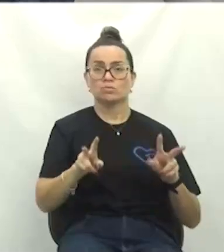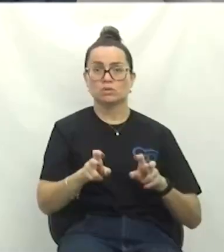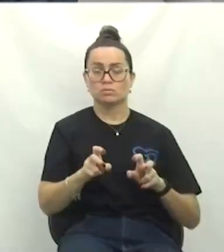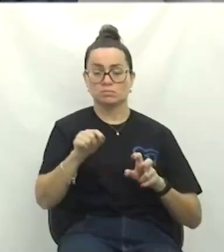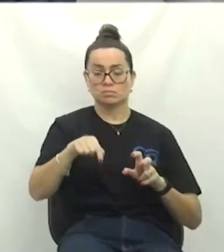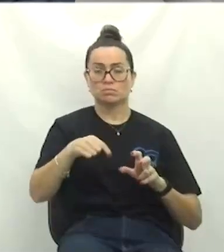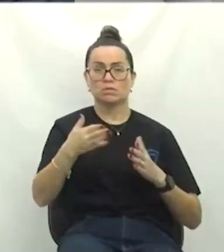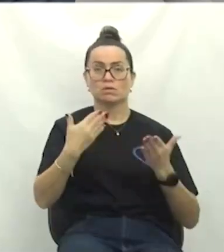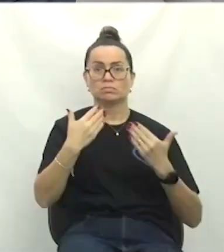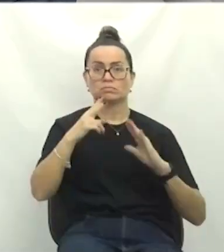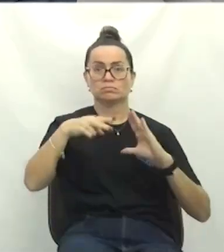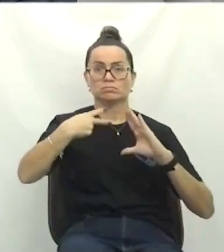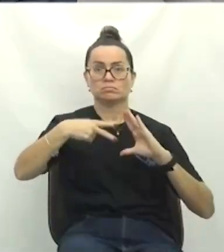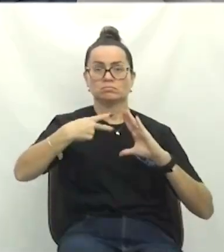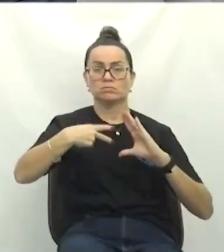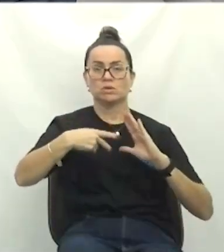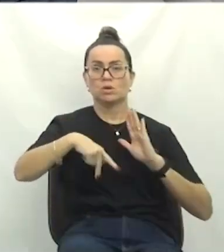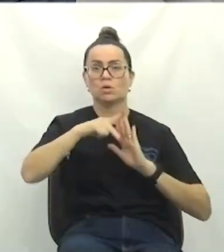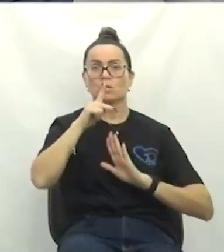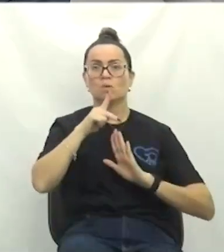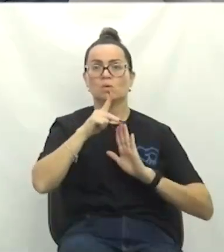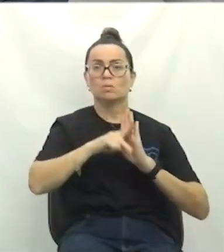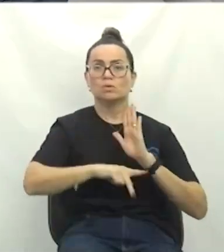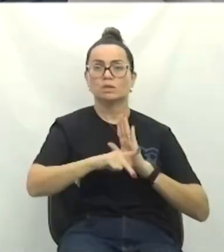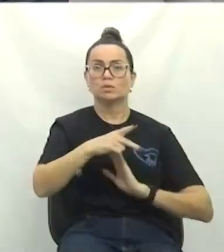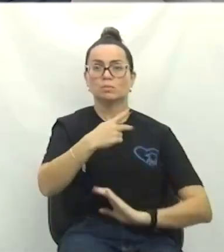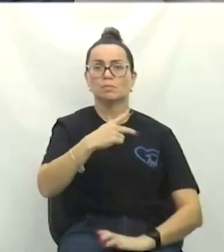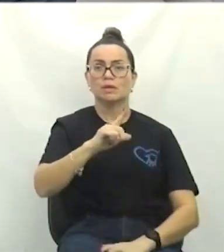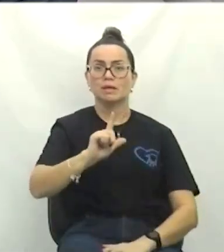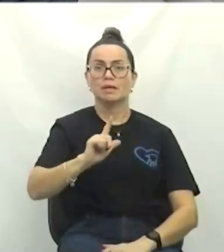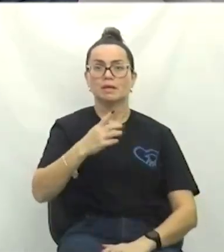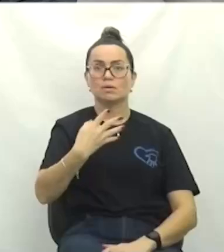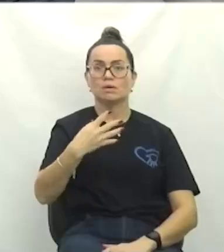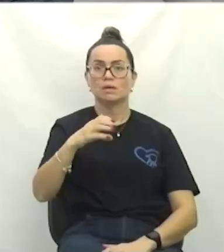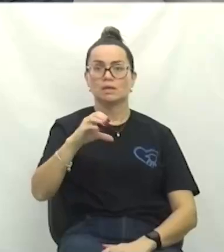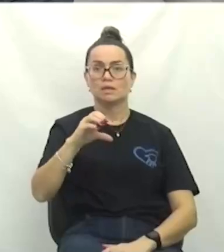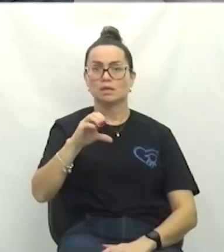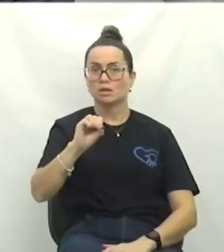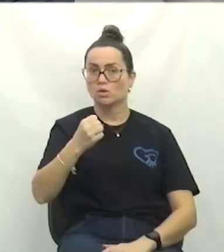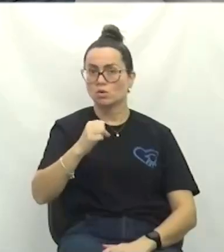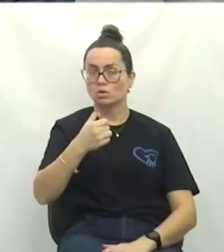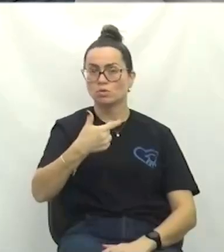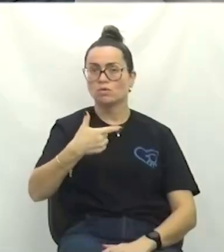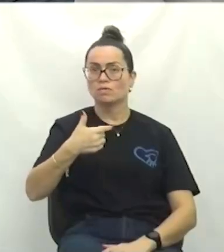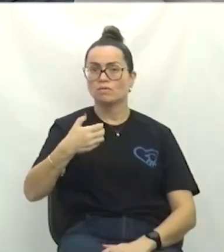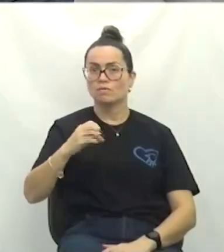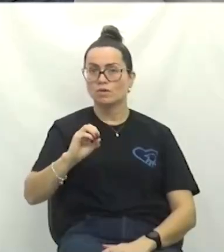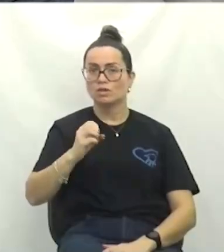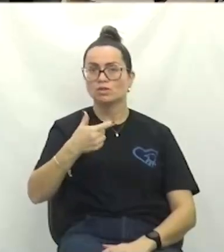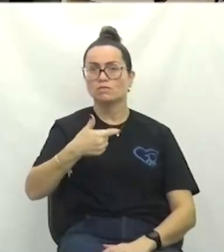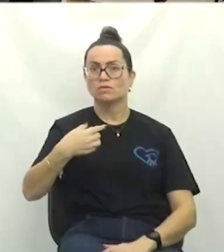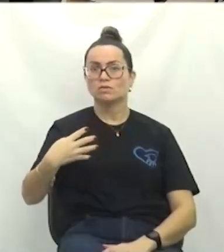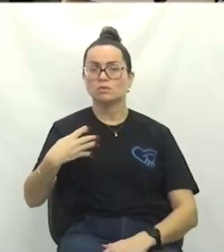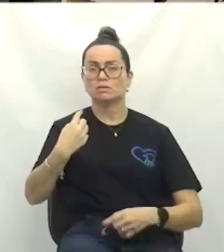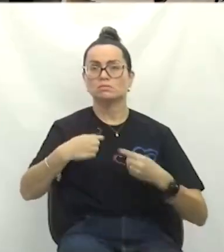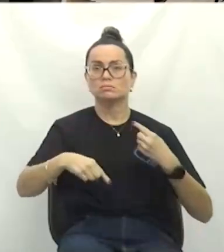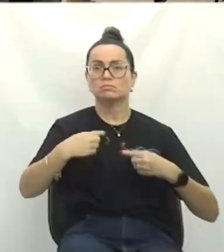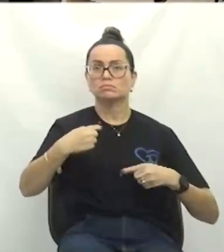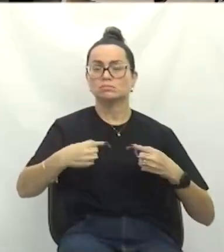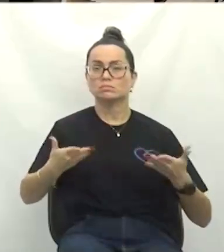plenário. O projeto PL 48, 20 e 24 está em discussão.